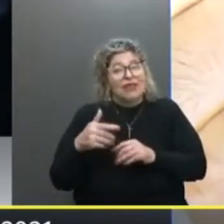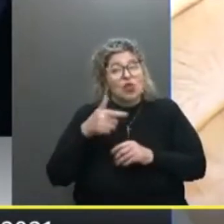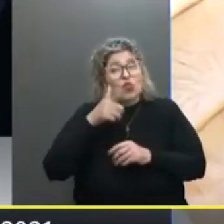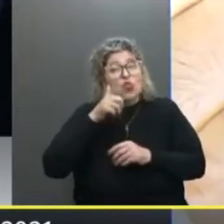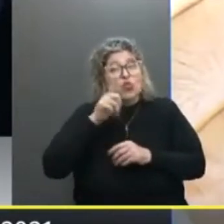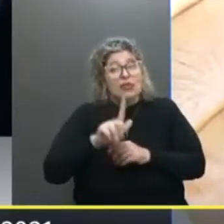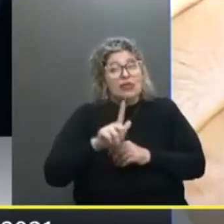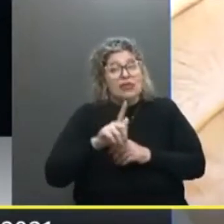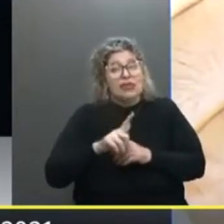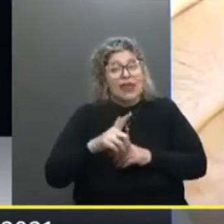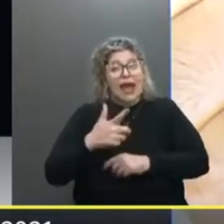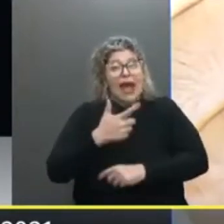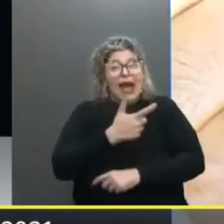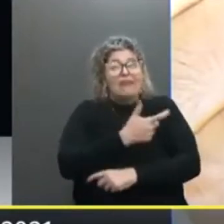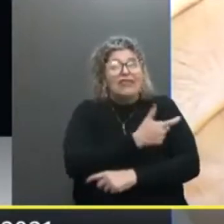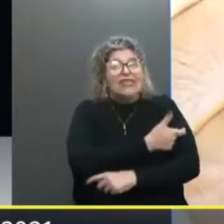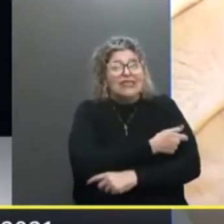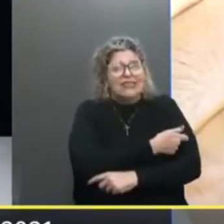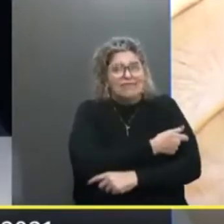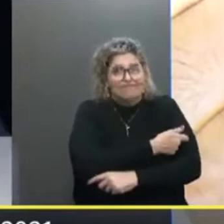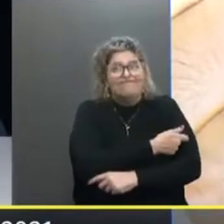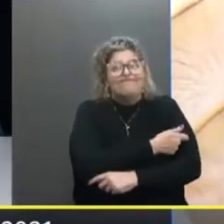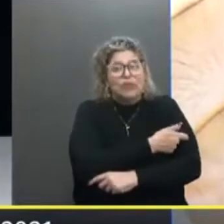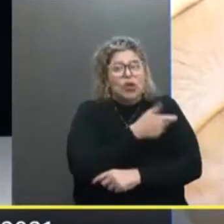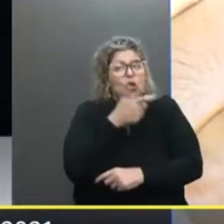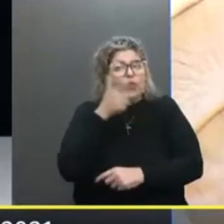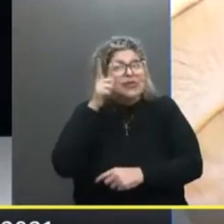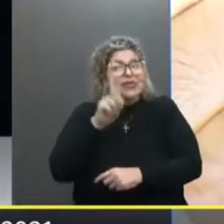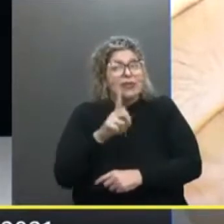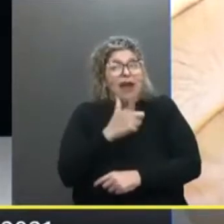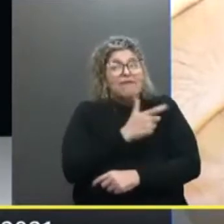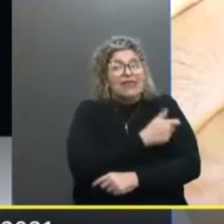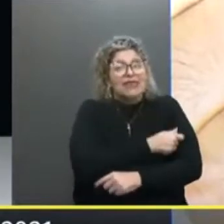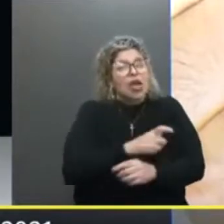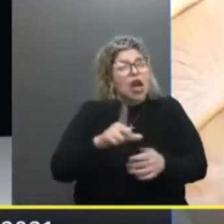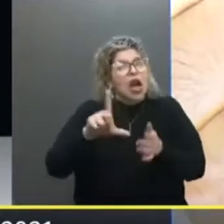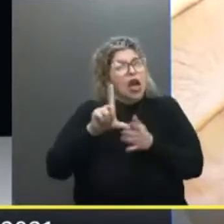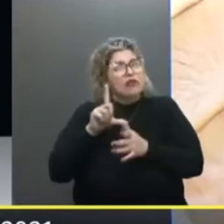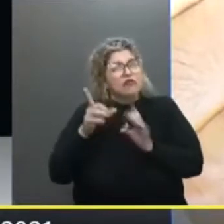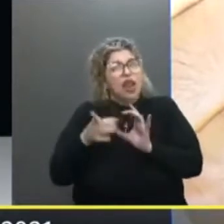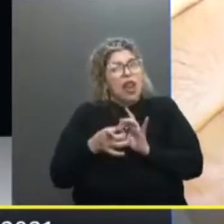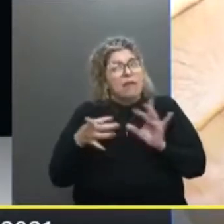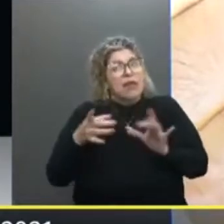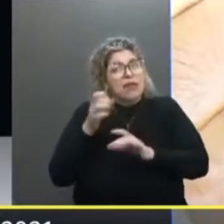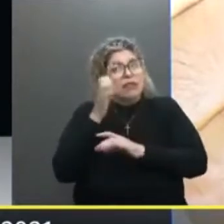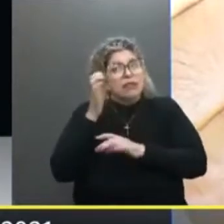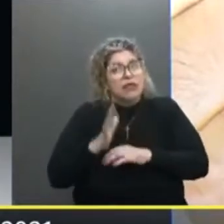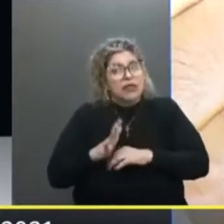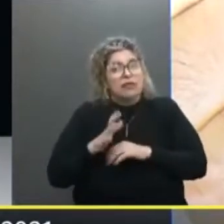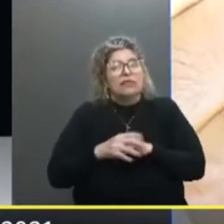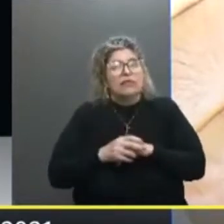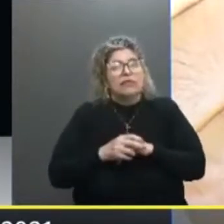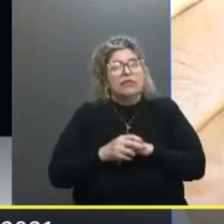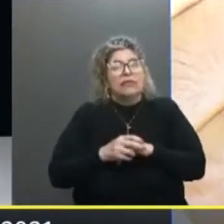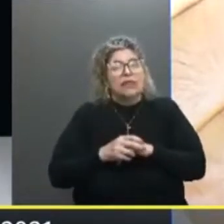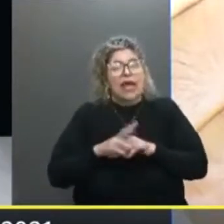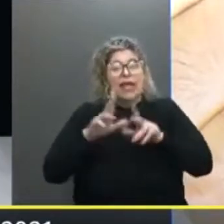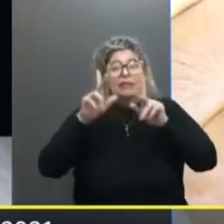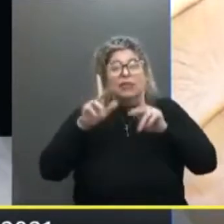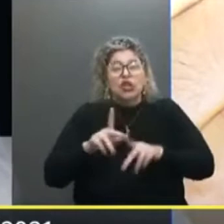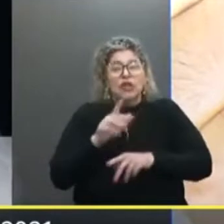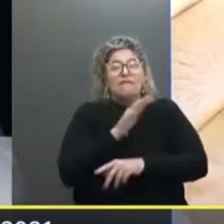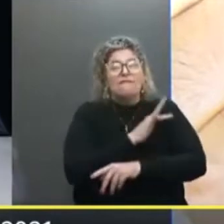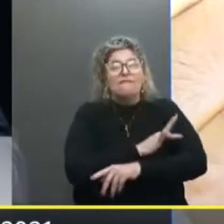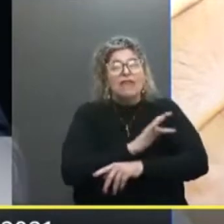Apareceu A vacina Quando surgiu A vacina E antes dela Ser liberada No Brasil O pessoal Da